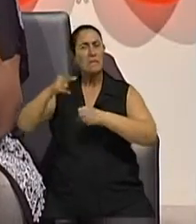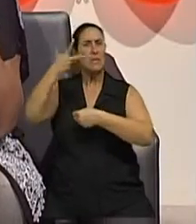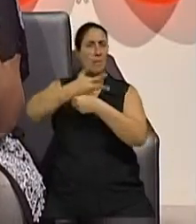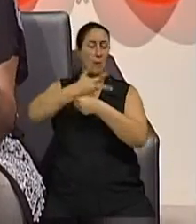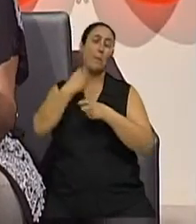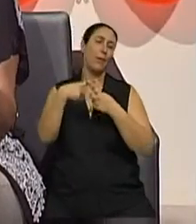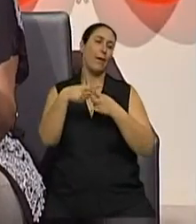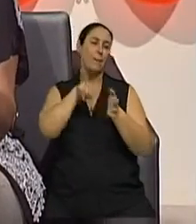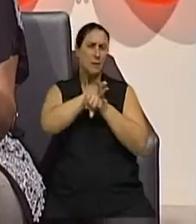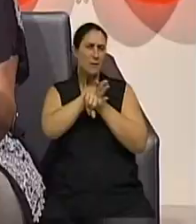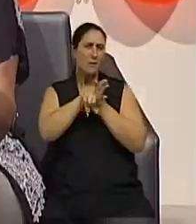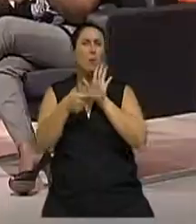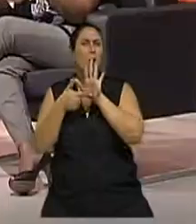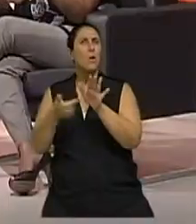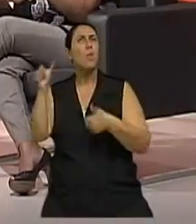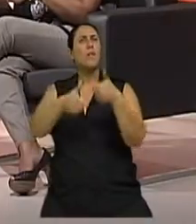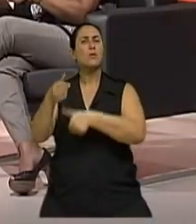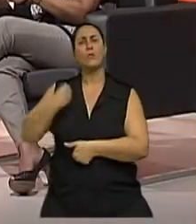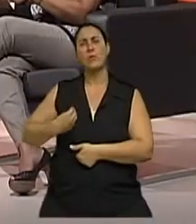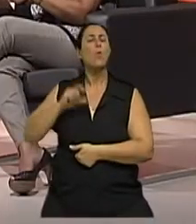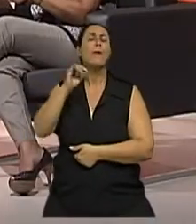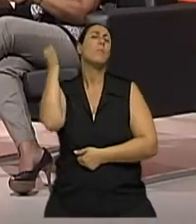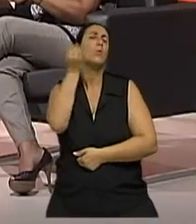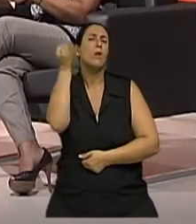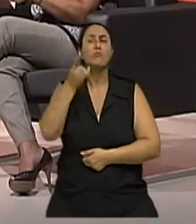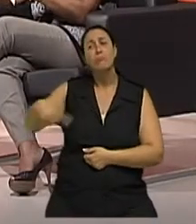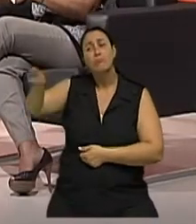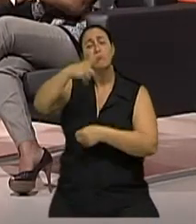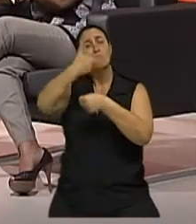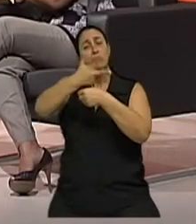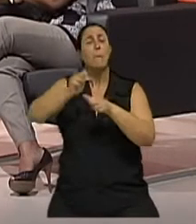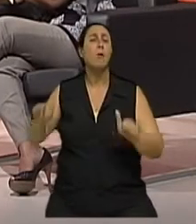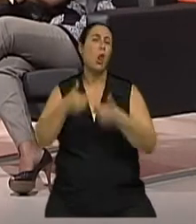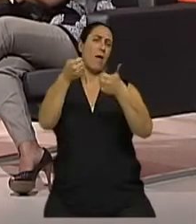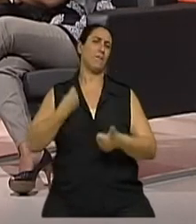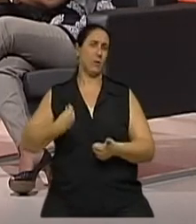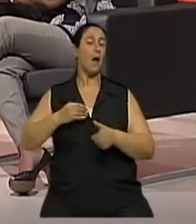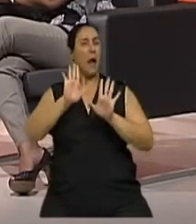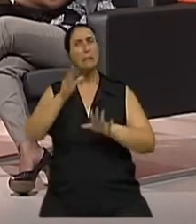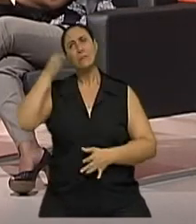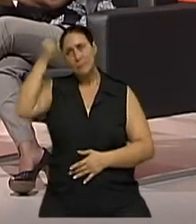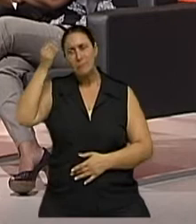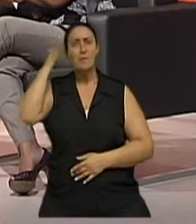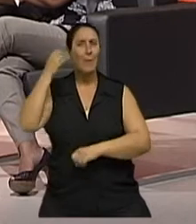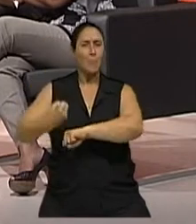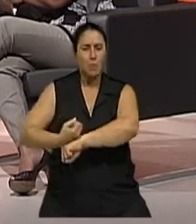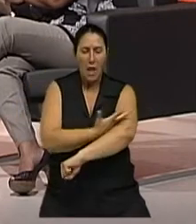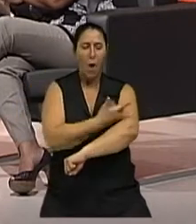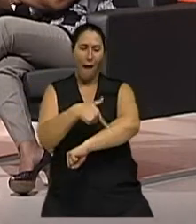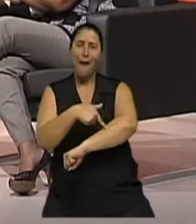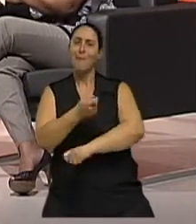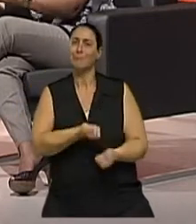deva dar um olhar mais aguçado para trazer mais qualidade de vida aos idosos? As psíquicas a gente já sabe, com certeza.